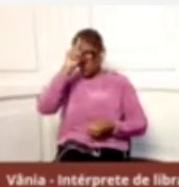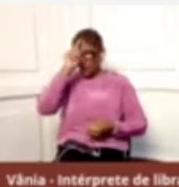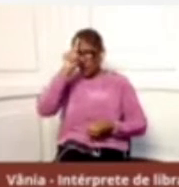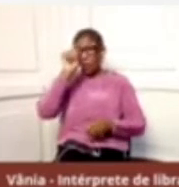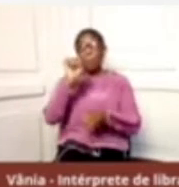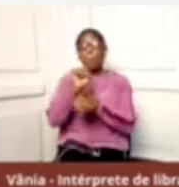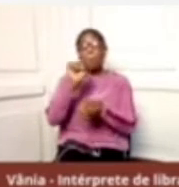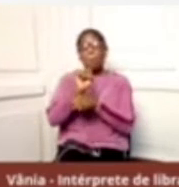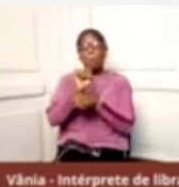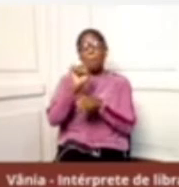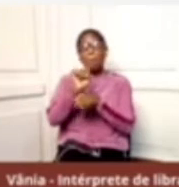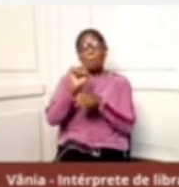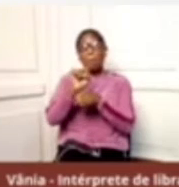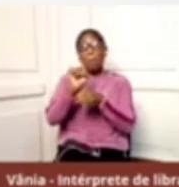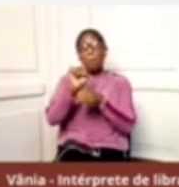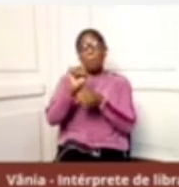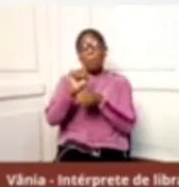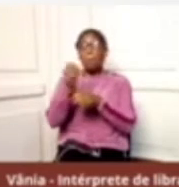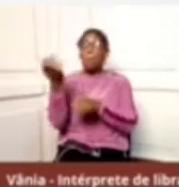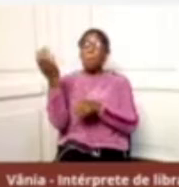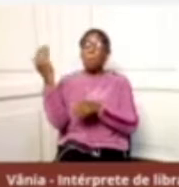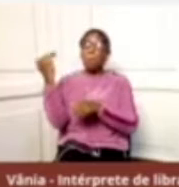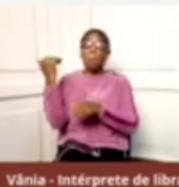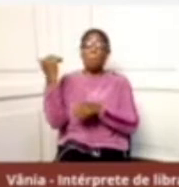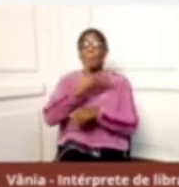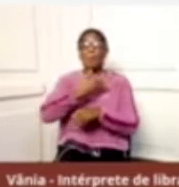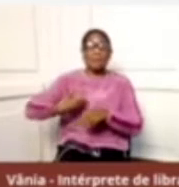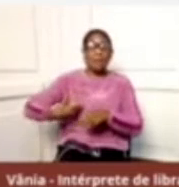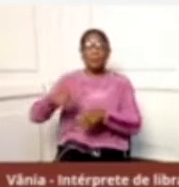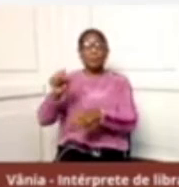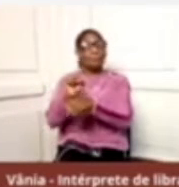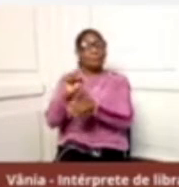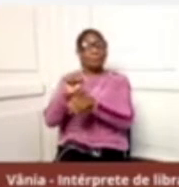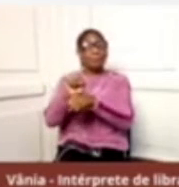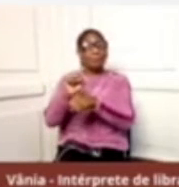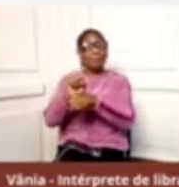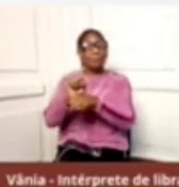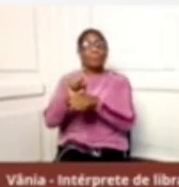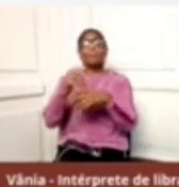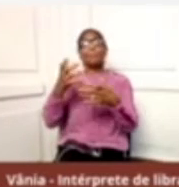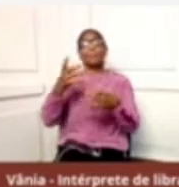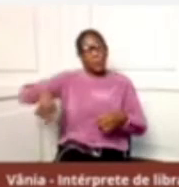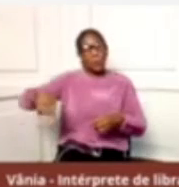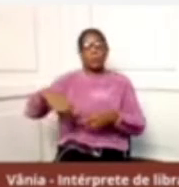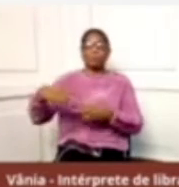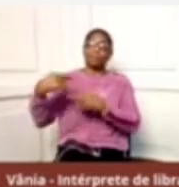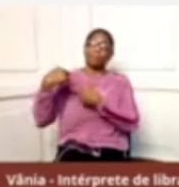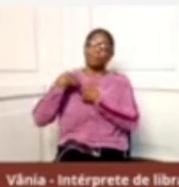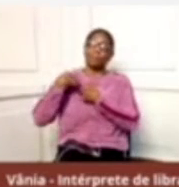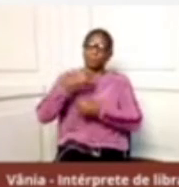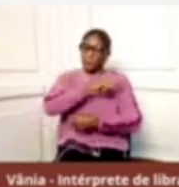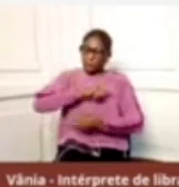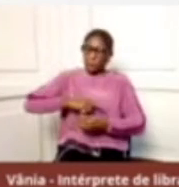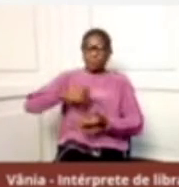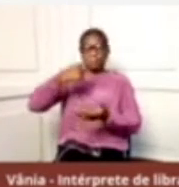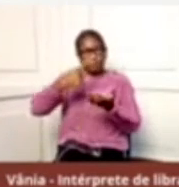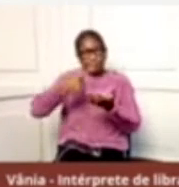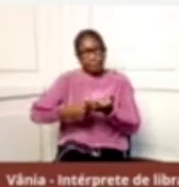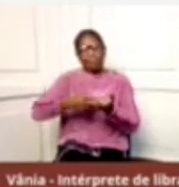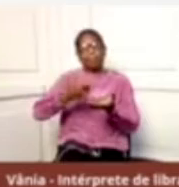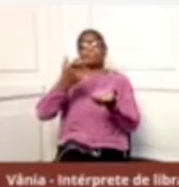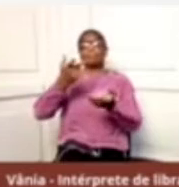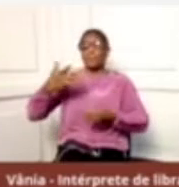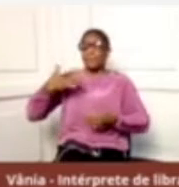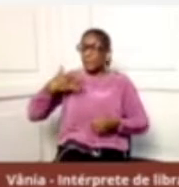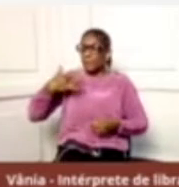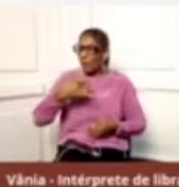parcelas correspondentes aos incentivos estaduais, a parte que compete ao governo do estado no financiamento, a saúde na